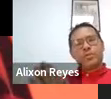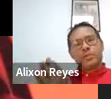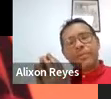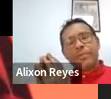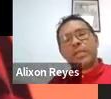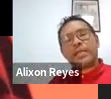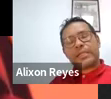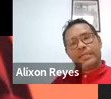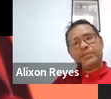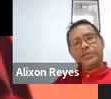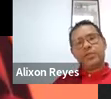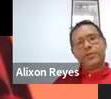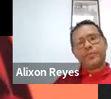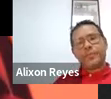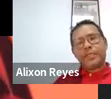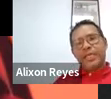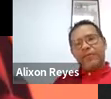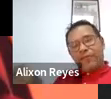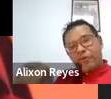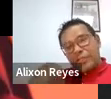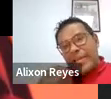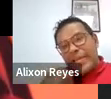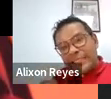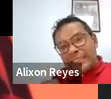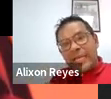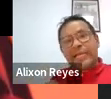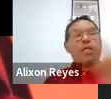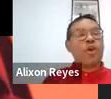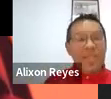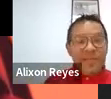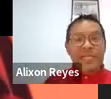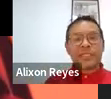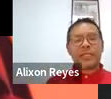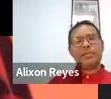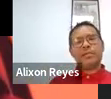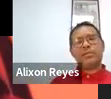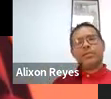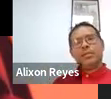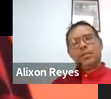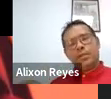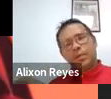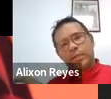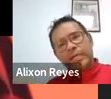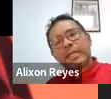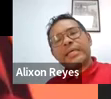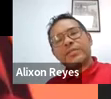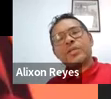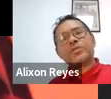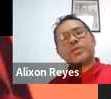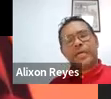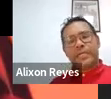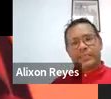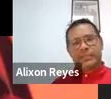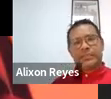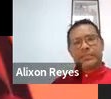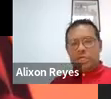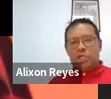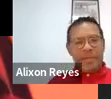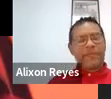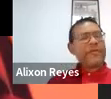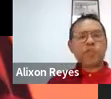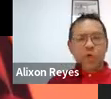do ocio, no âmbito da recreación, que fortalezcan e não debiliten as relações sociais,